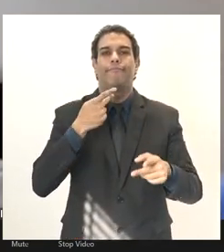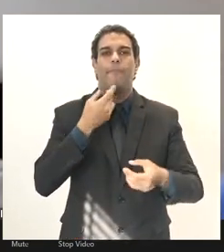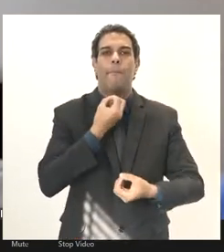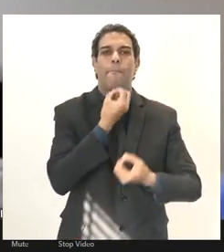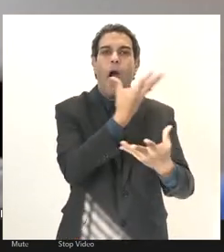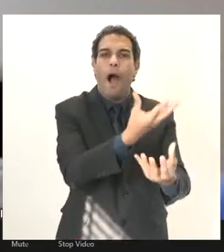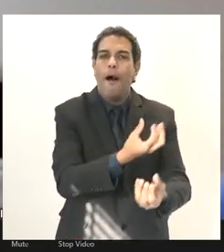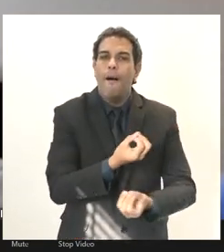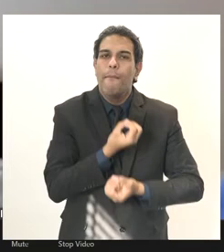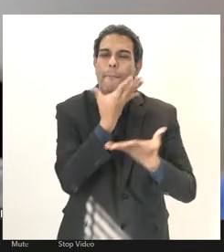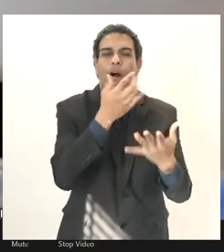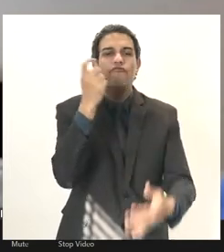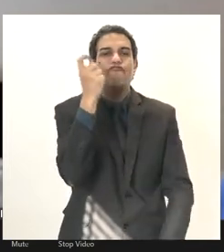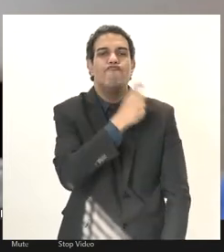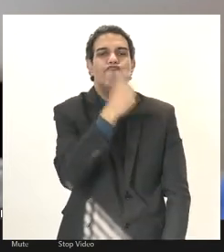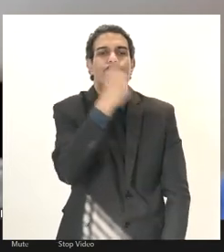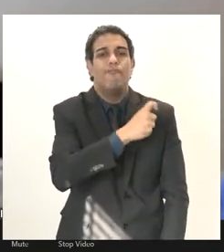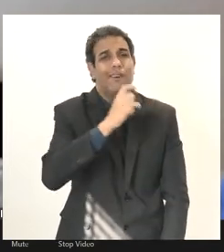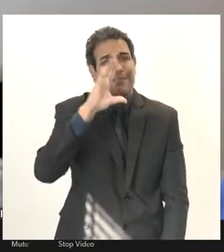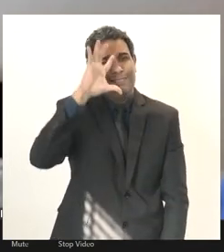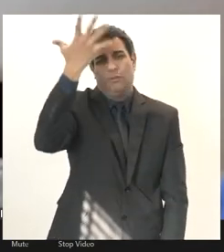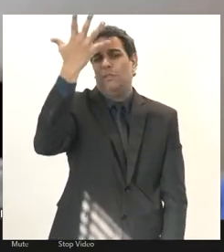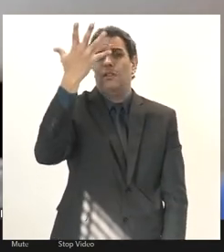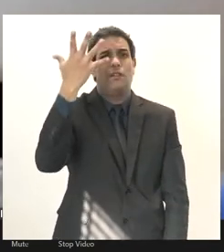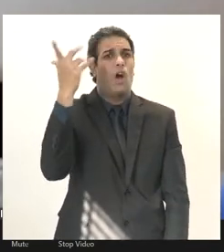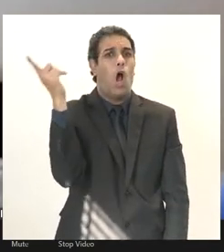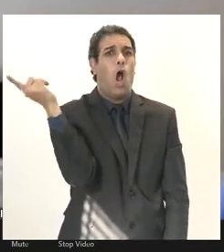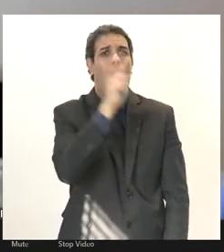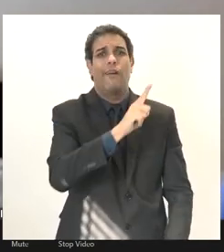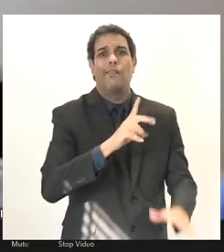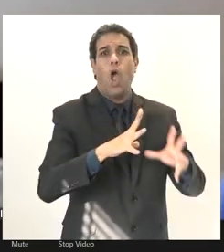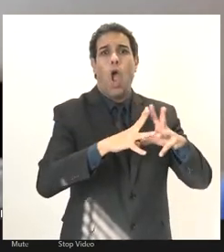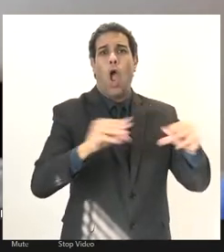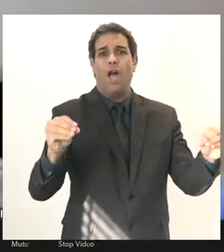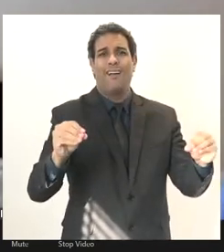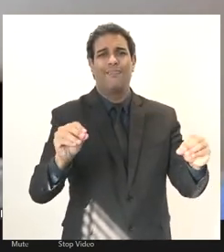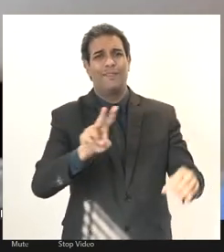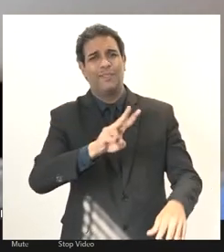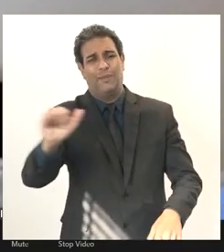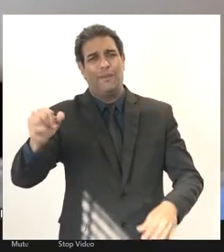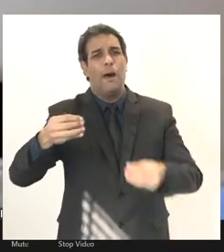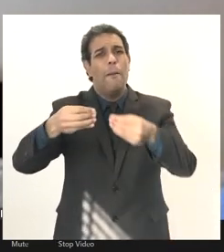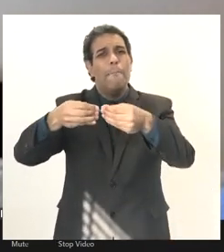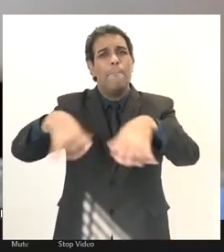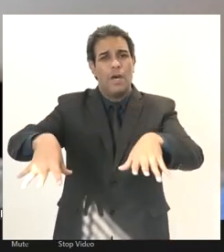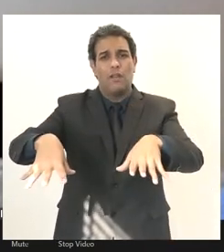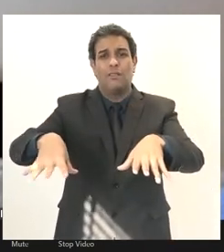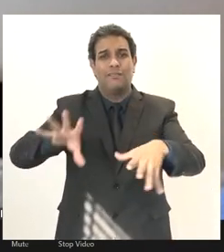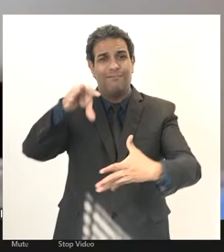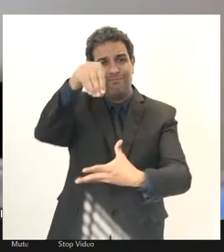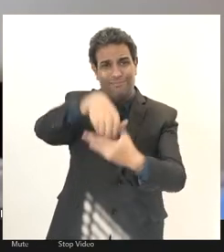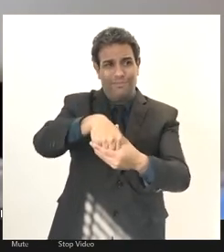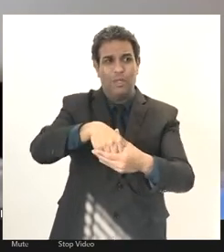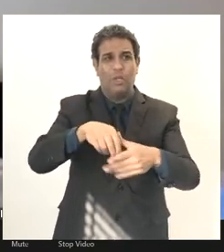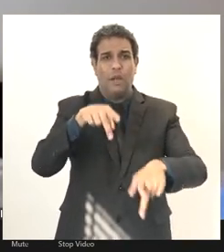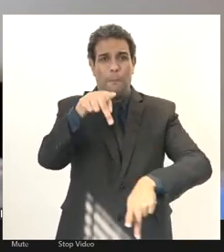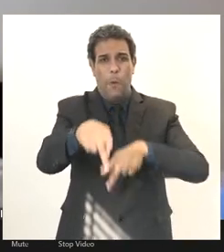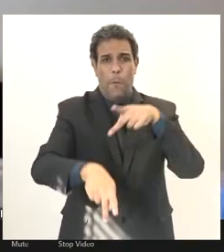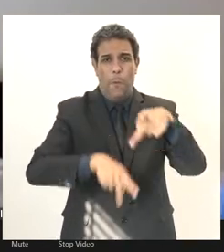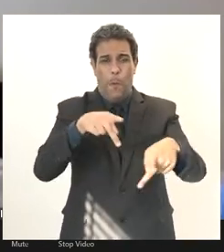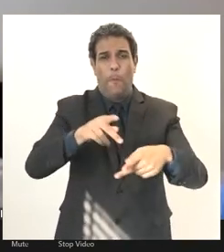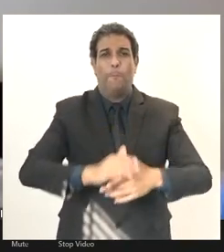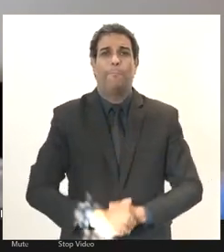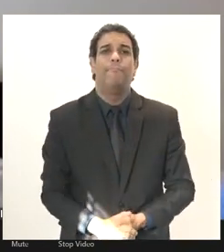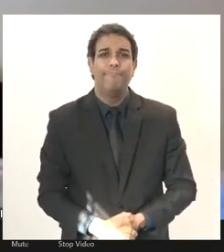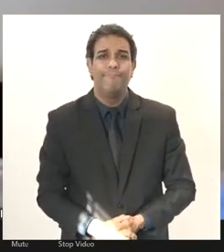oferecendo soluções mágicas que na verdade agravam profundamente a situação da classe trabalhadora e